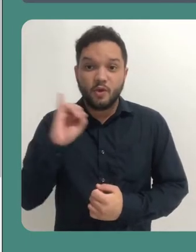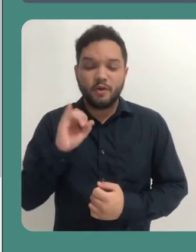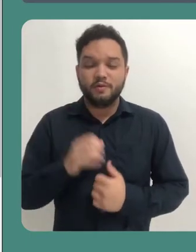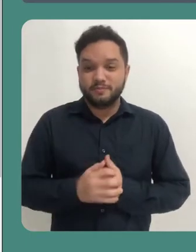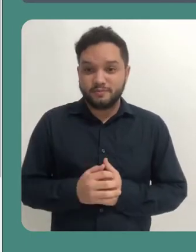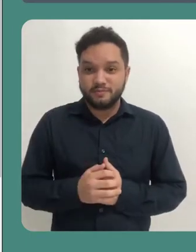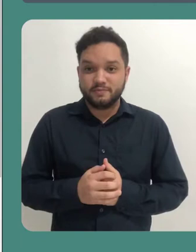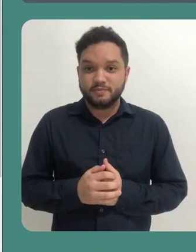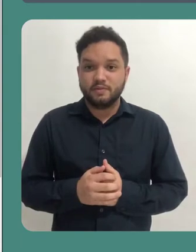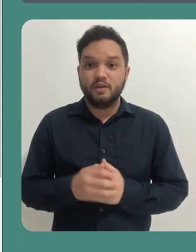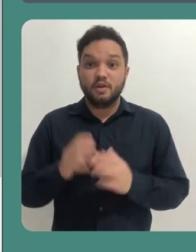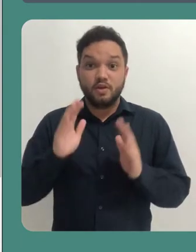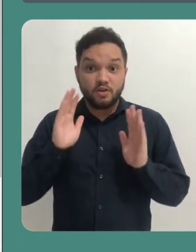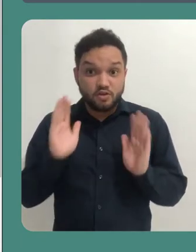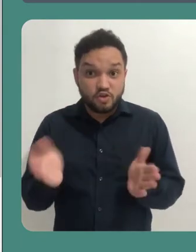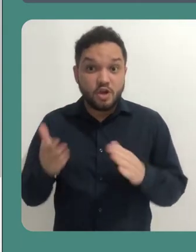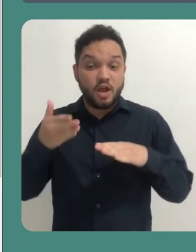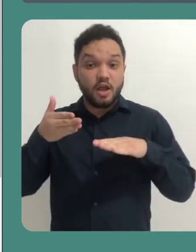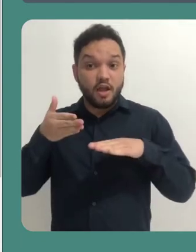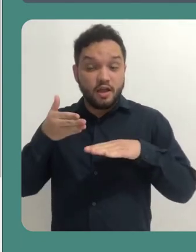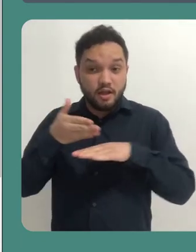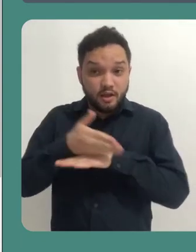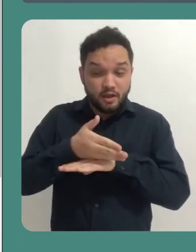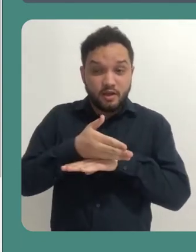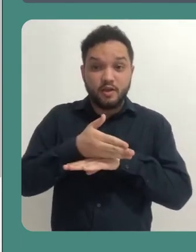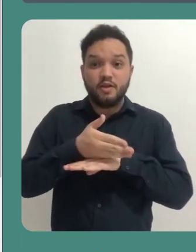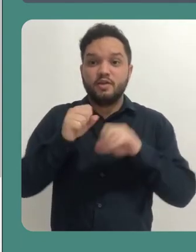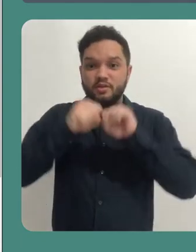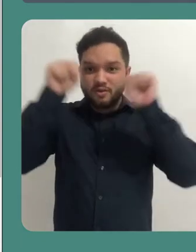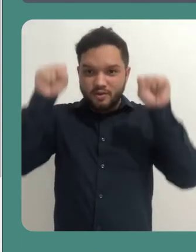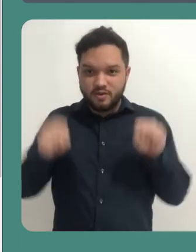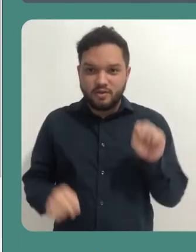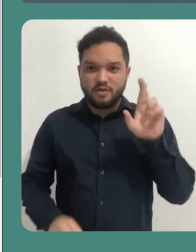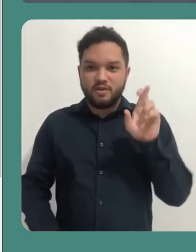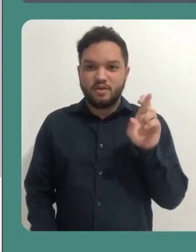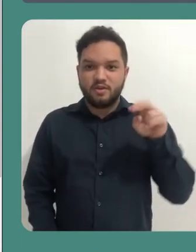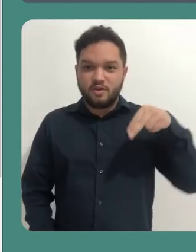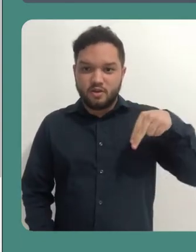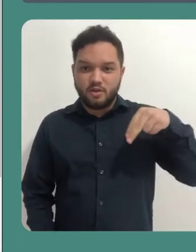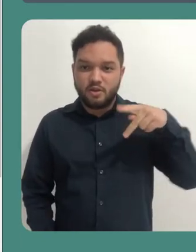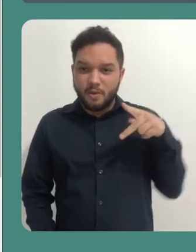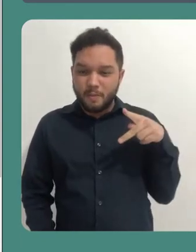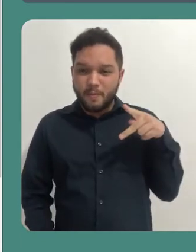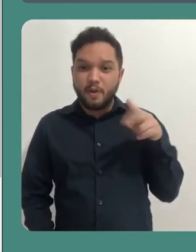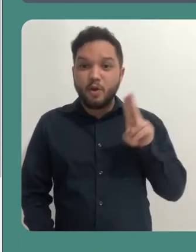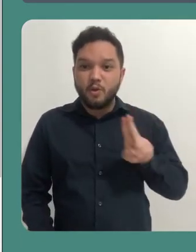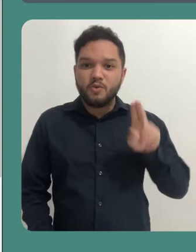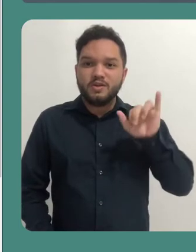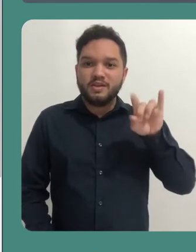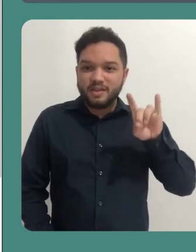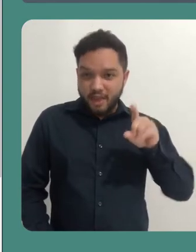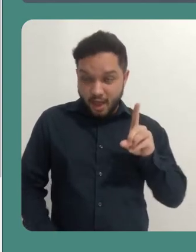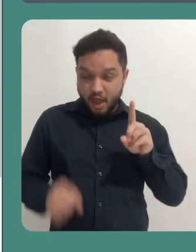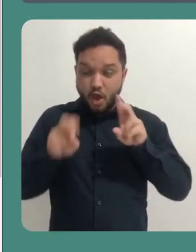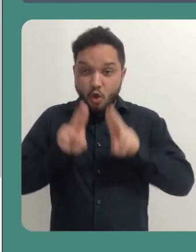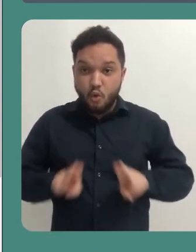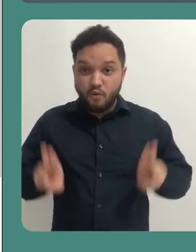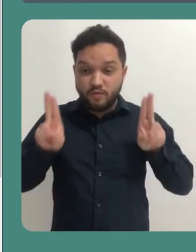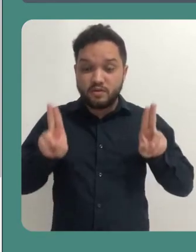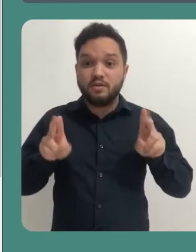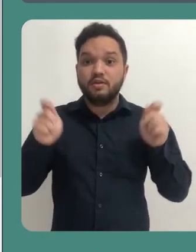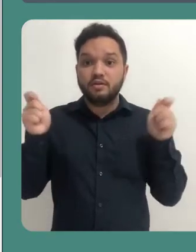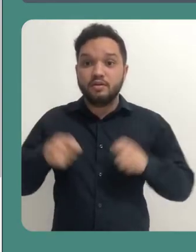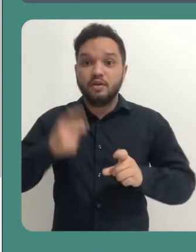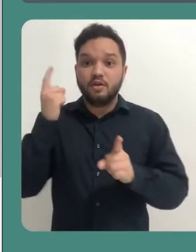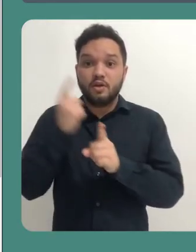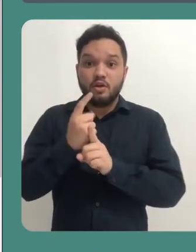Oi pessoal, depois de ingressar no sistema da RNP por meio do seu IDUFSC, você irá